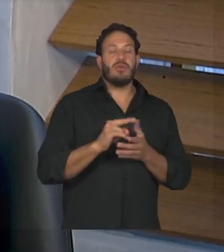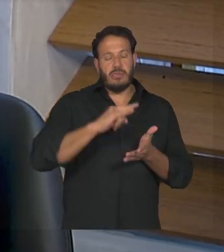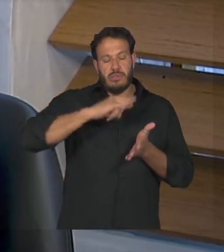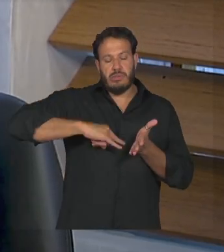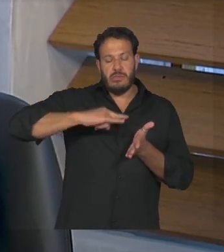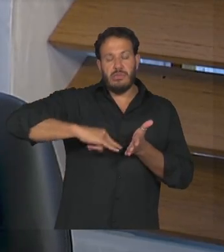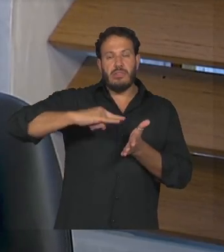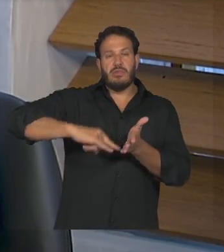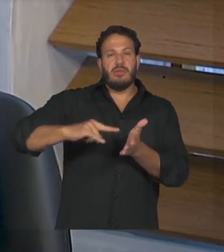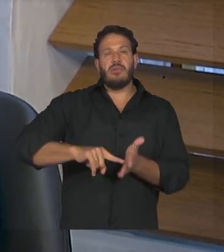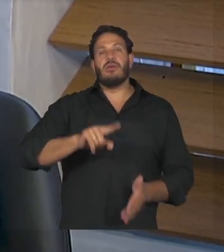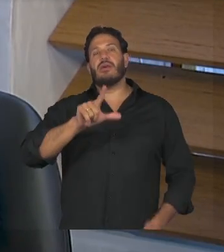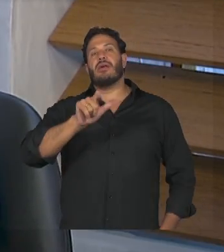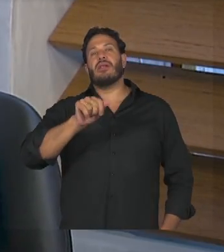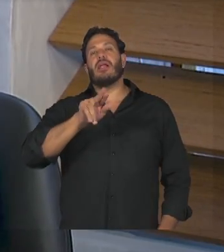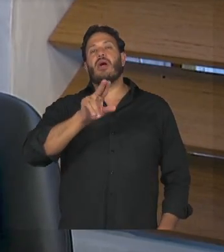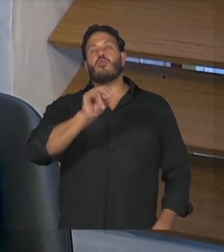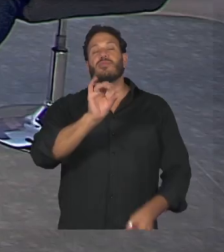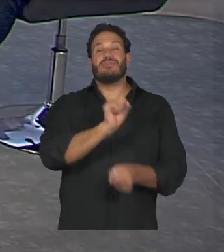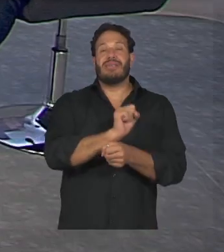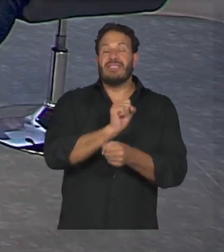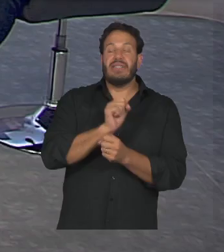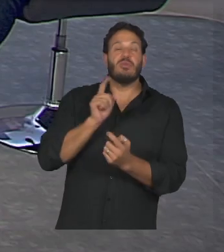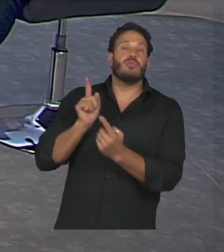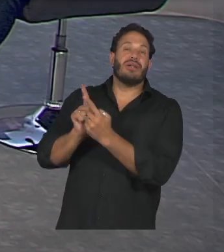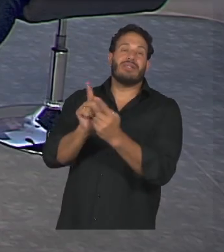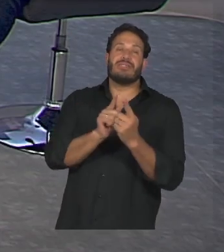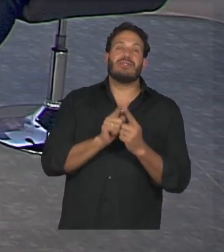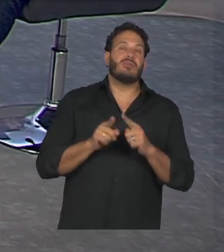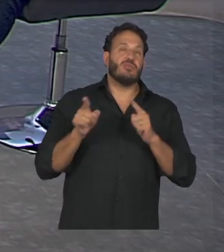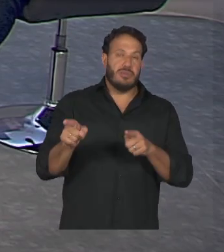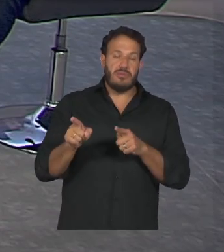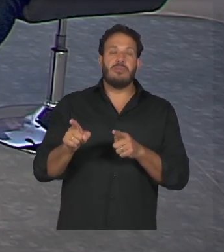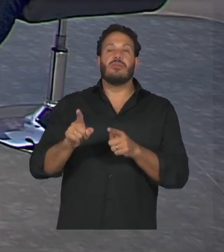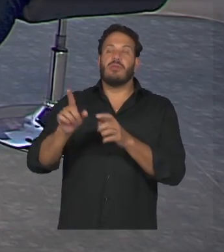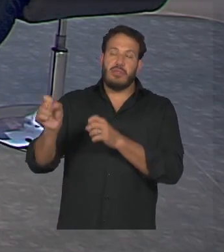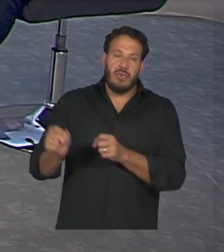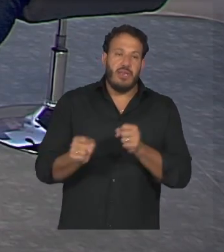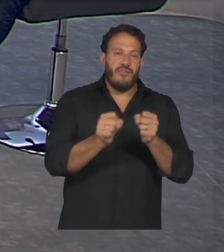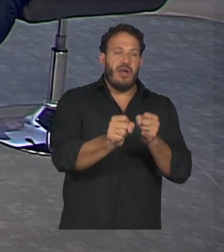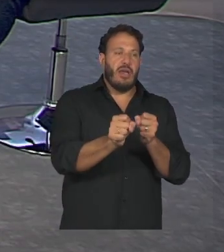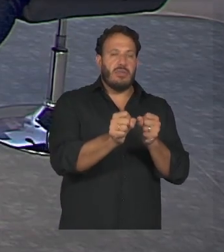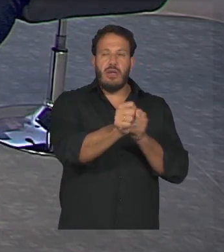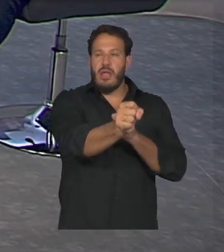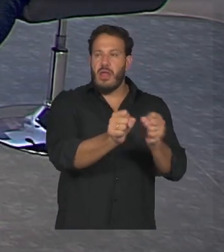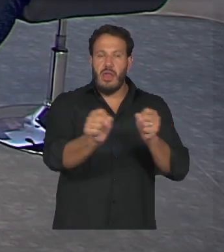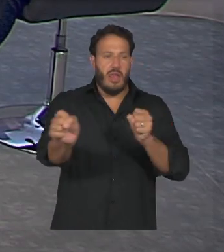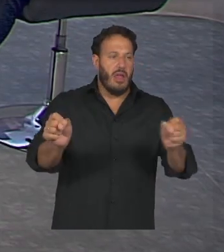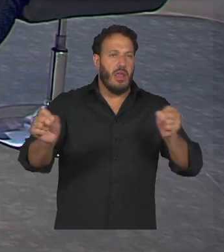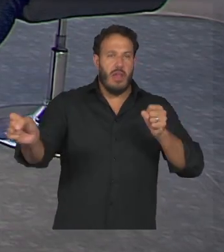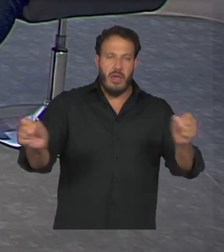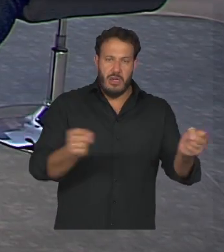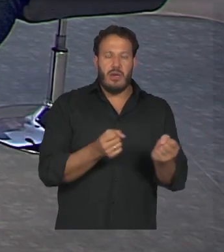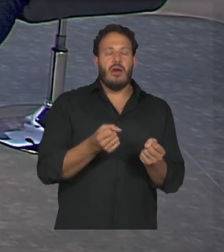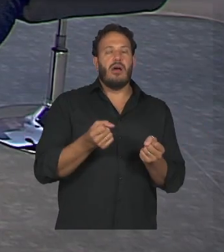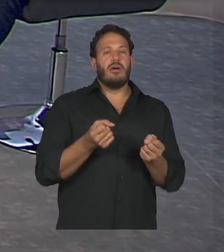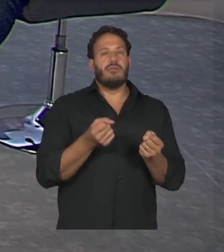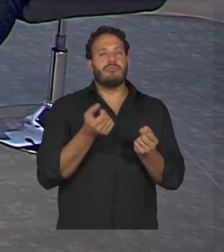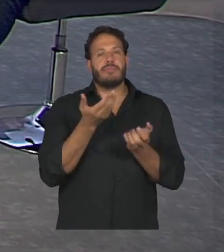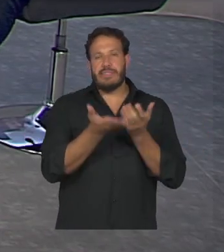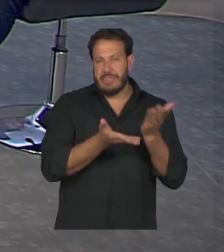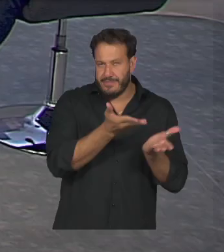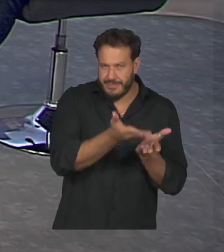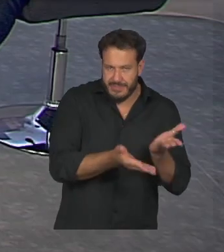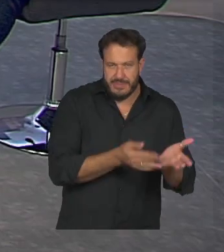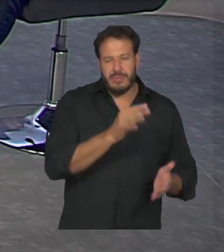serem atendidas encaminhadas as terapias a gente dentro do SUS existe um prazo